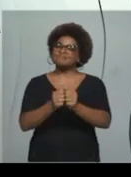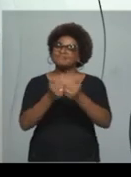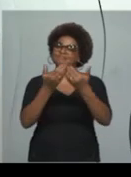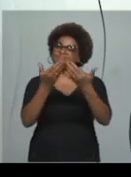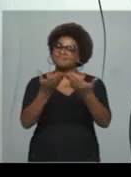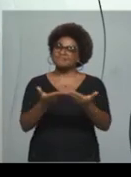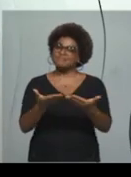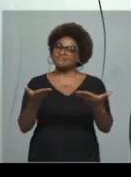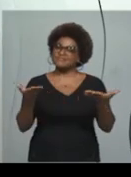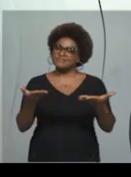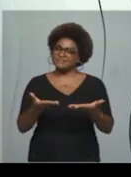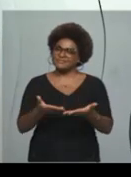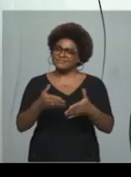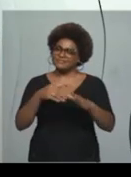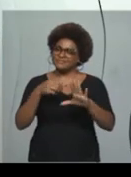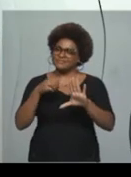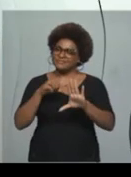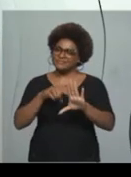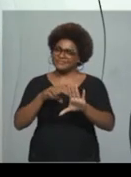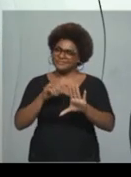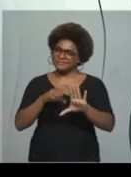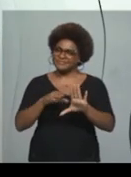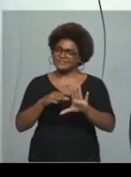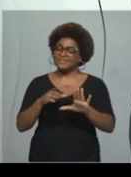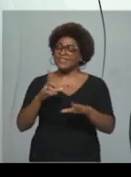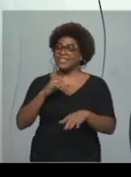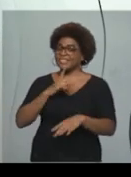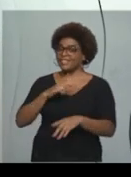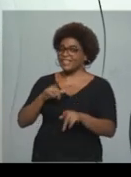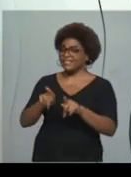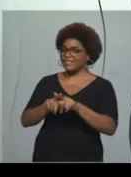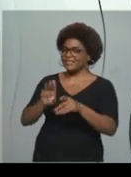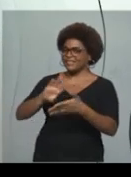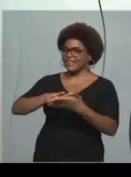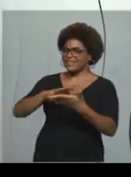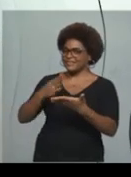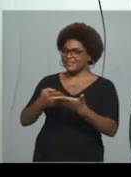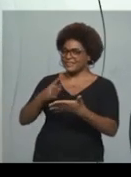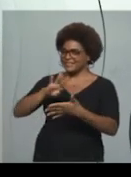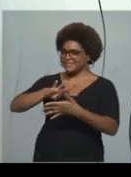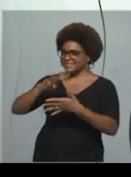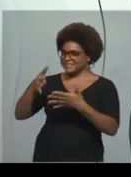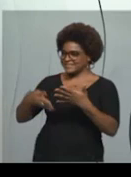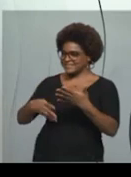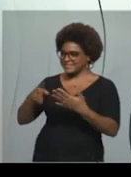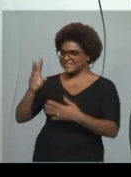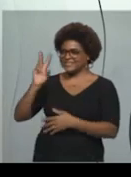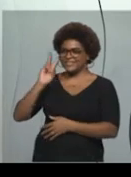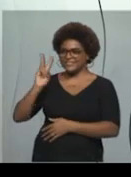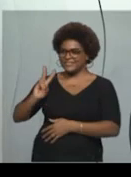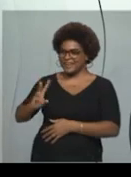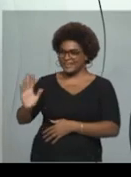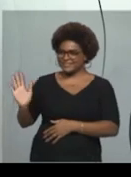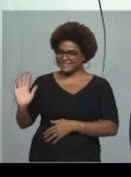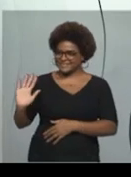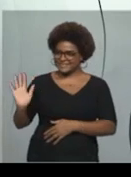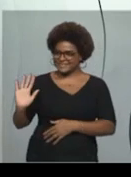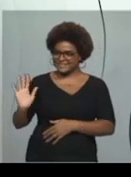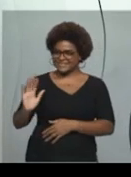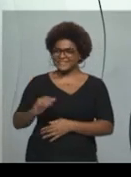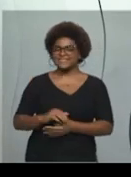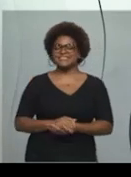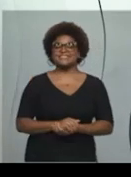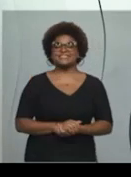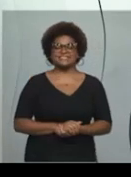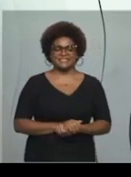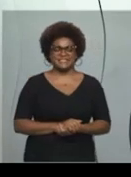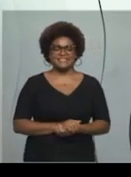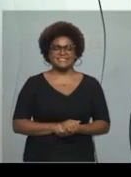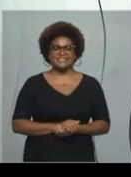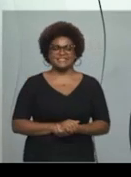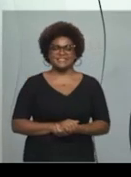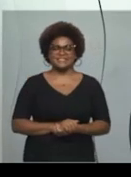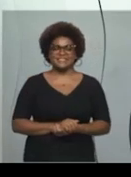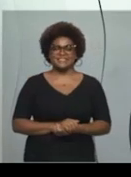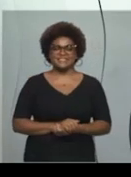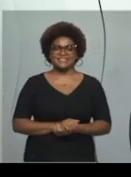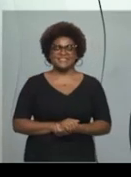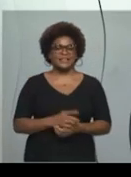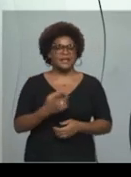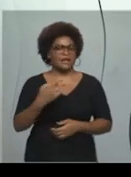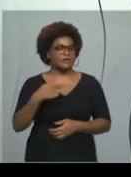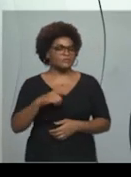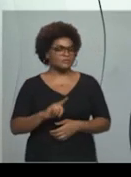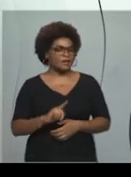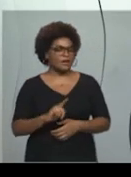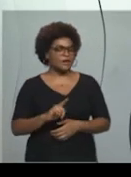hoje. Nós estamos aqui com a Val, a nossa intérprete, nós vamos aí aventurar em